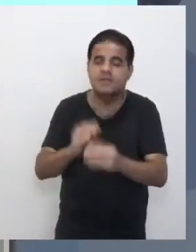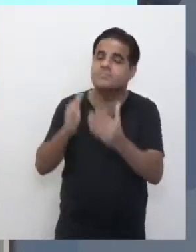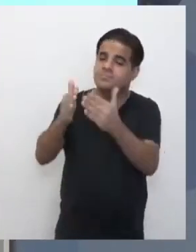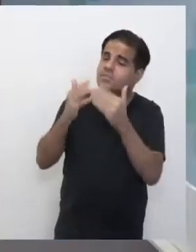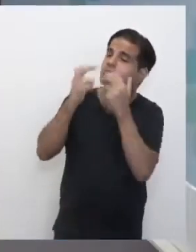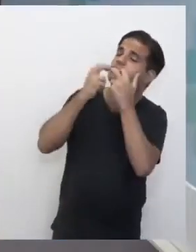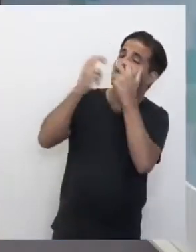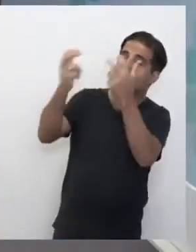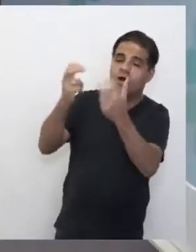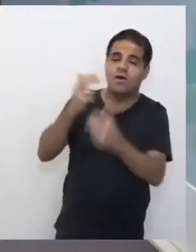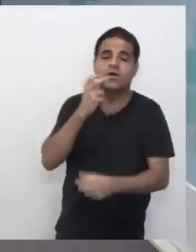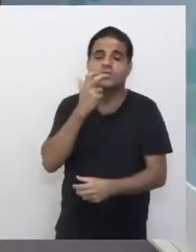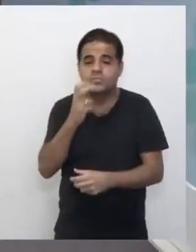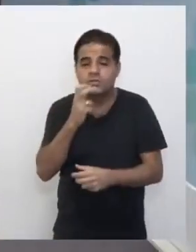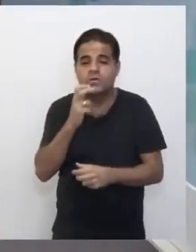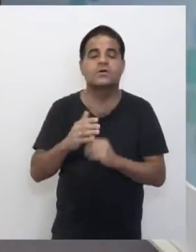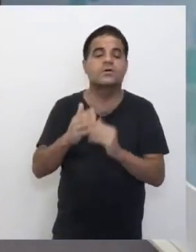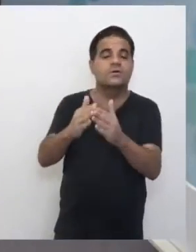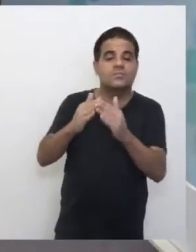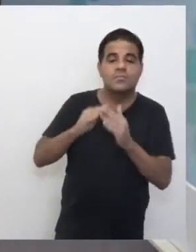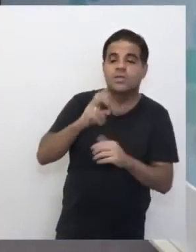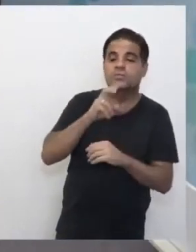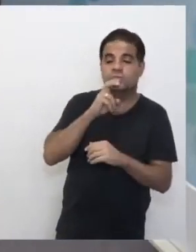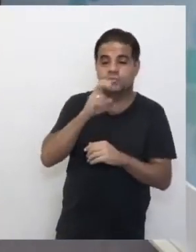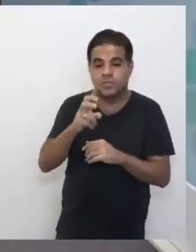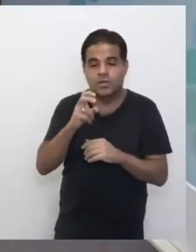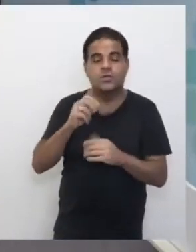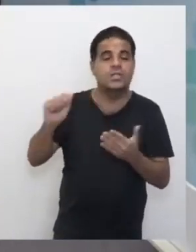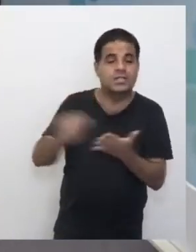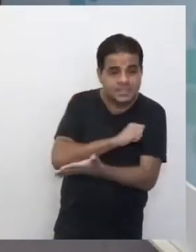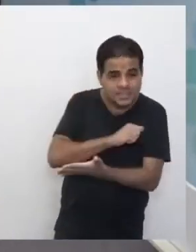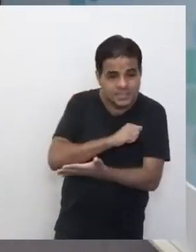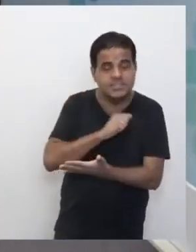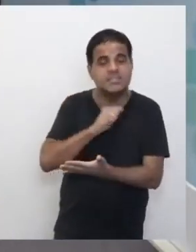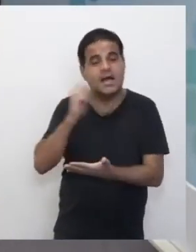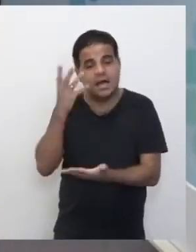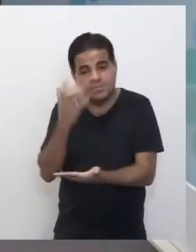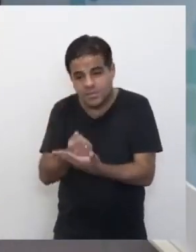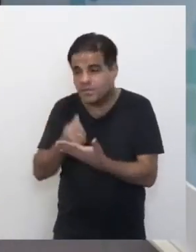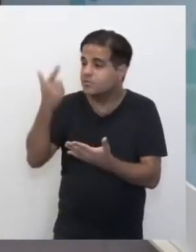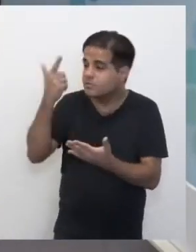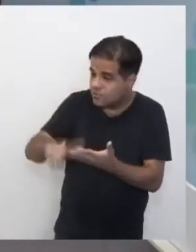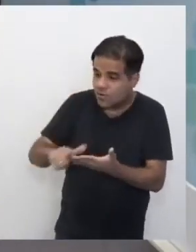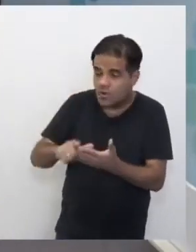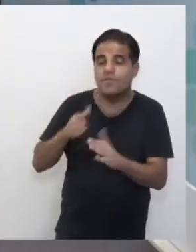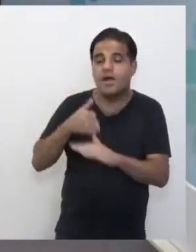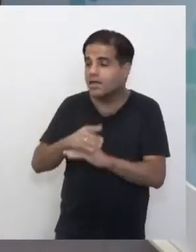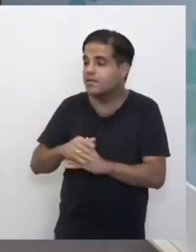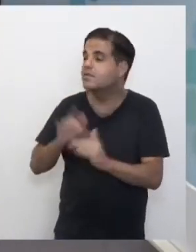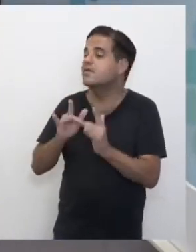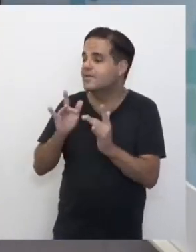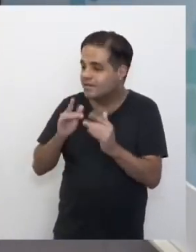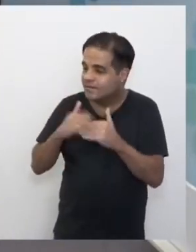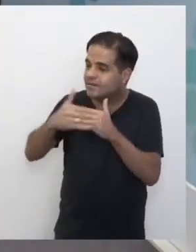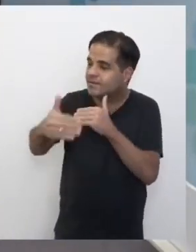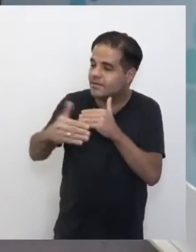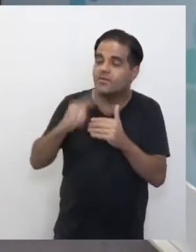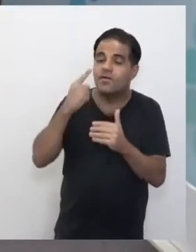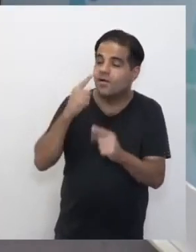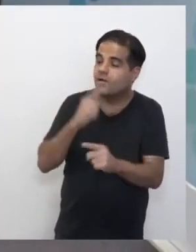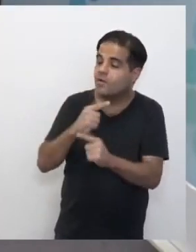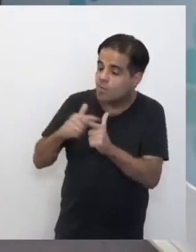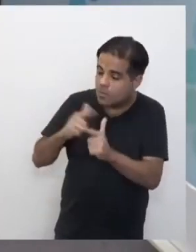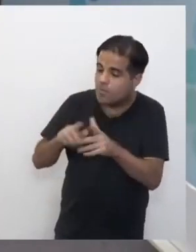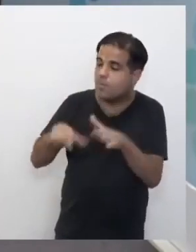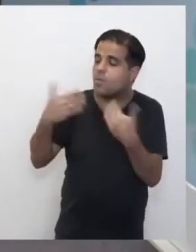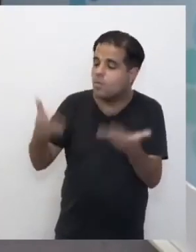Jô! Não resolve de jeito Já desinstalou, instalou de novo. Manda lá, vai, entra em contato com a gente, manda qual é o seu problema, que daí a